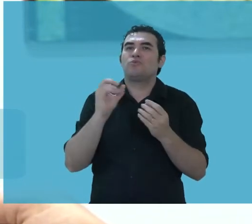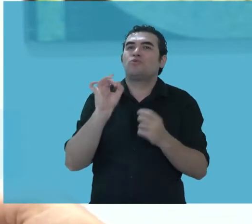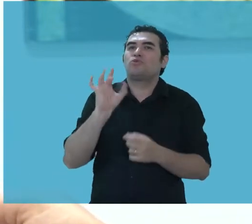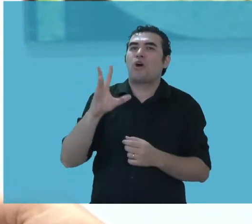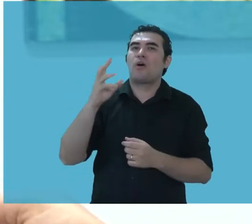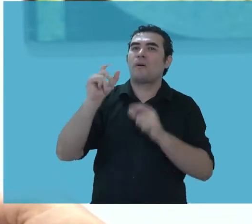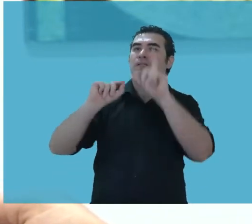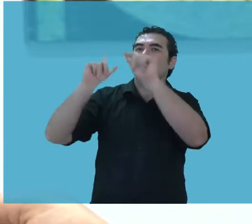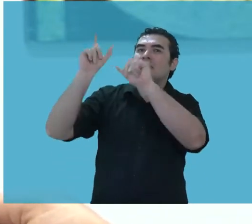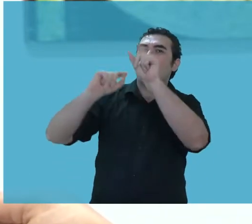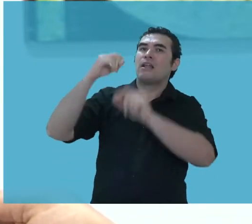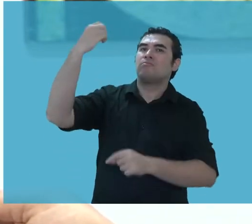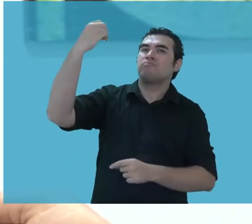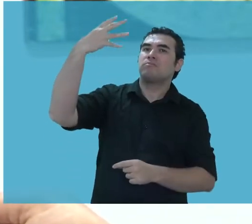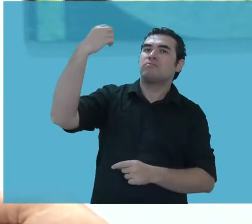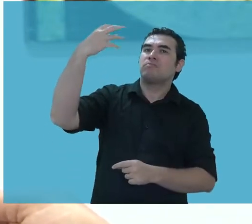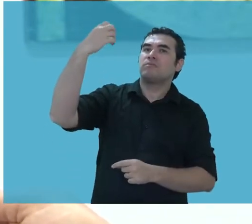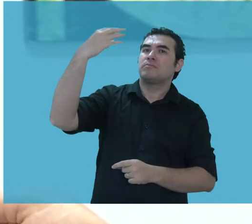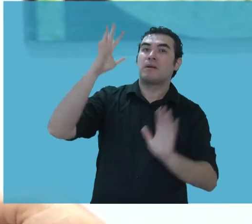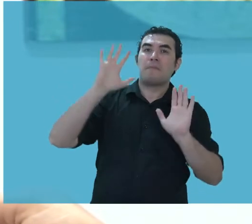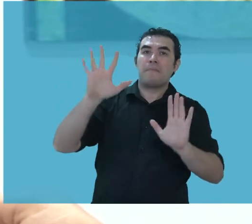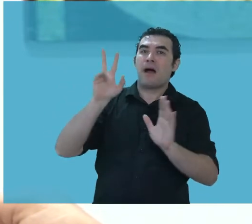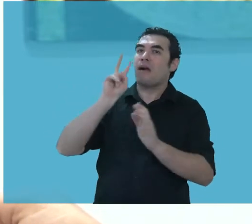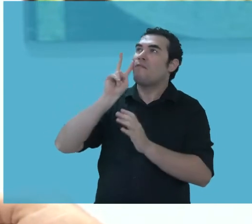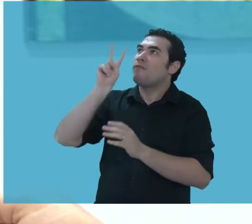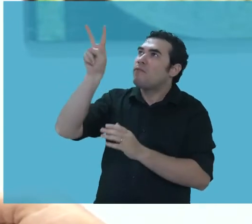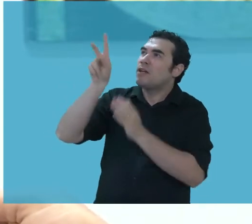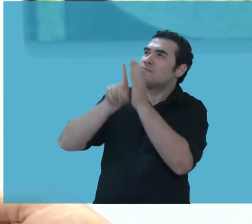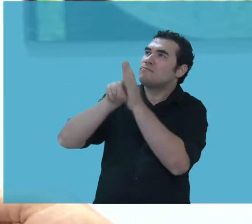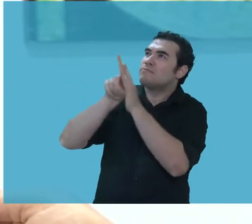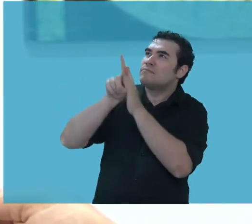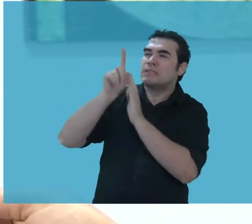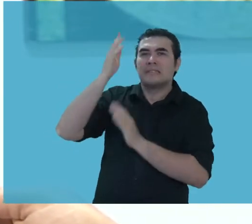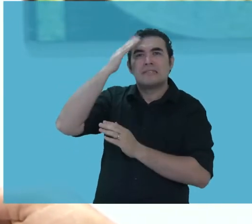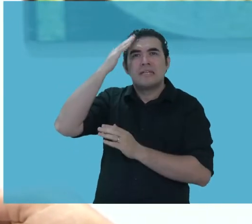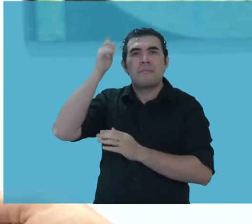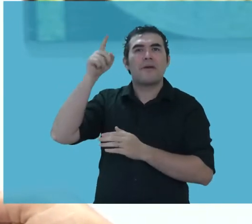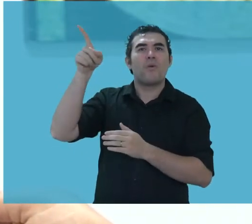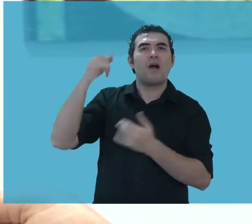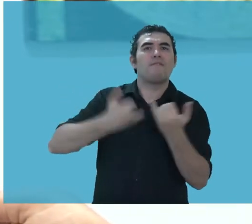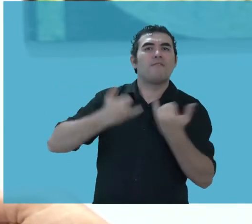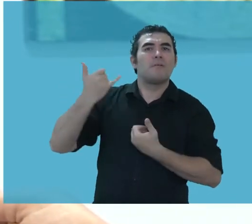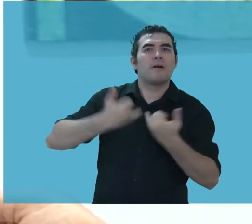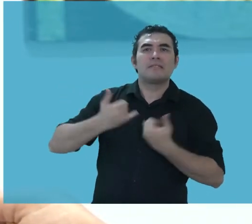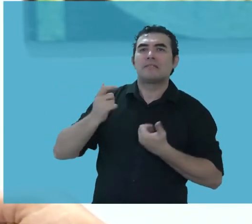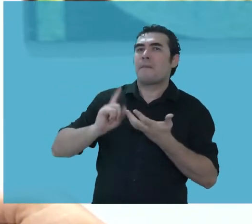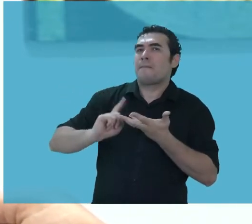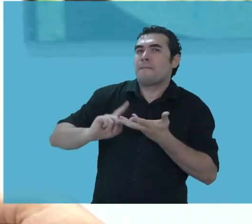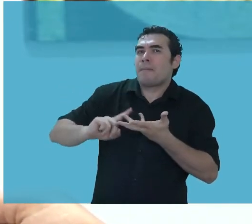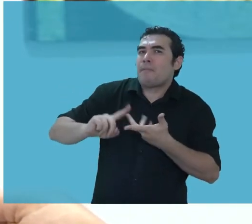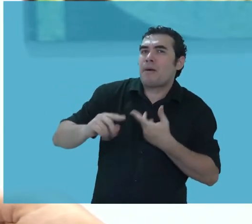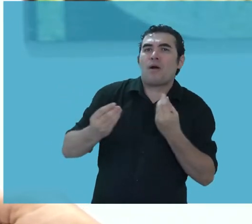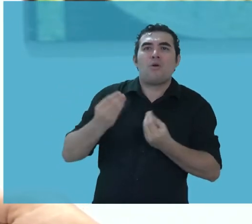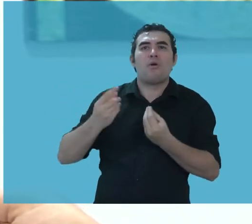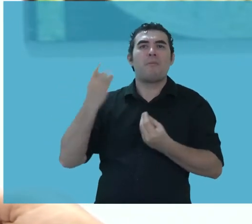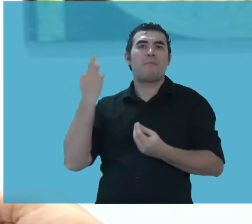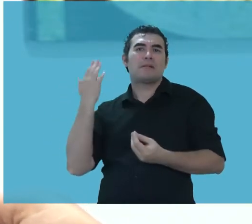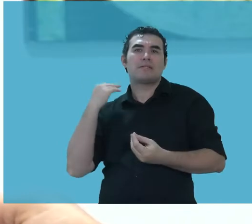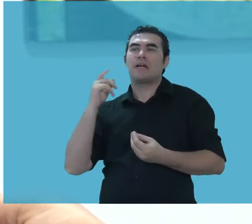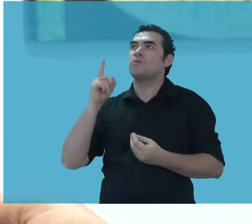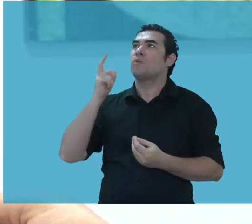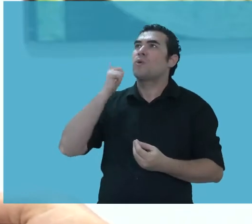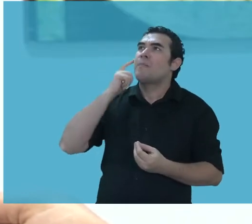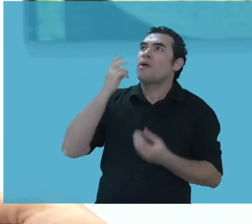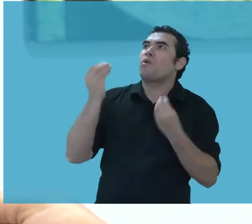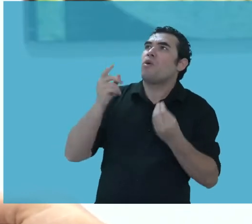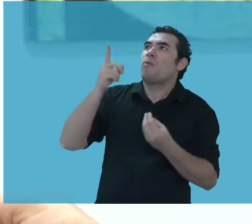olhar brilhinhos de estrelas a milhões de distâncias de você e saber toda a formação dela e o que ela pode se tornar no futuro, o